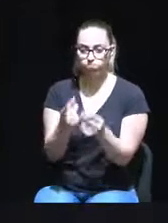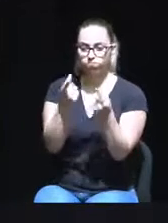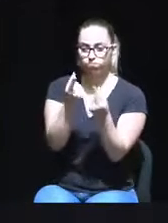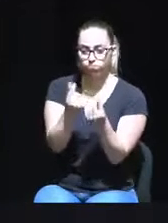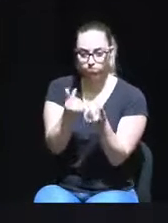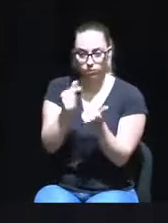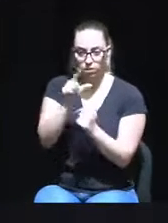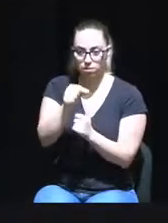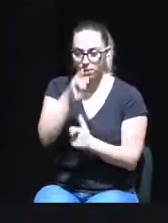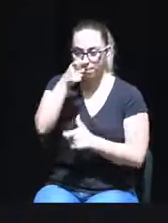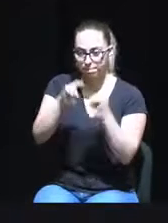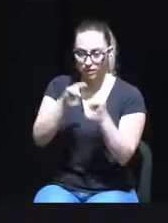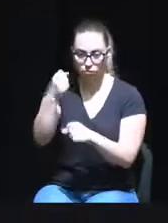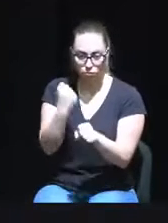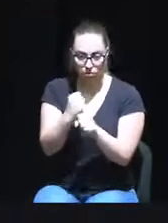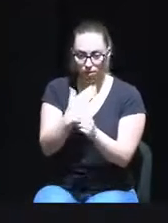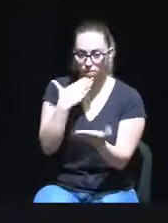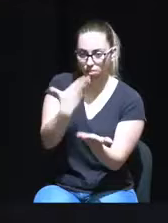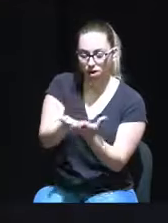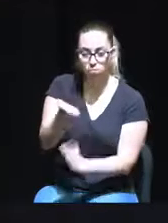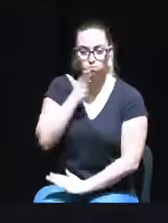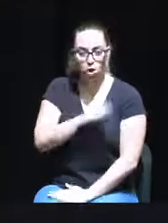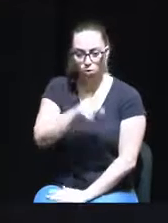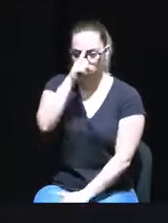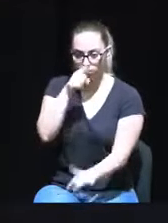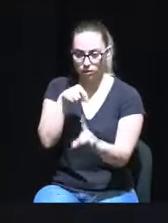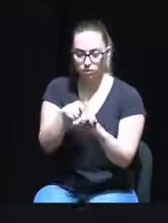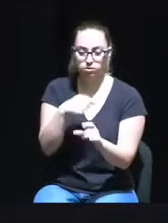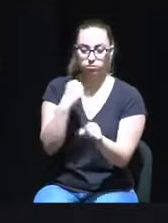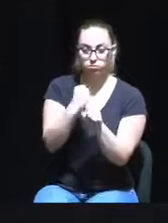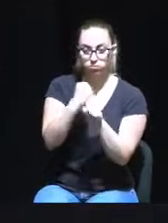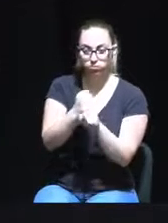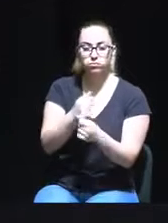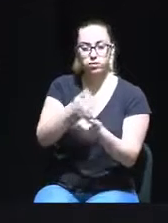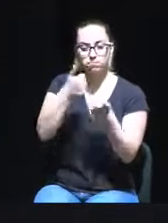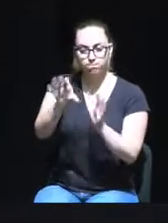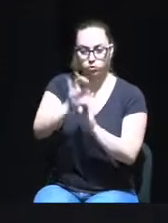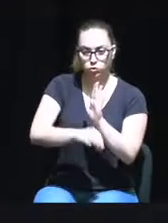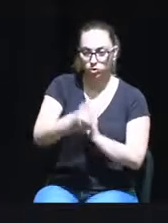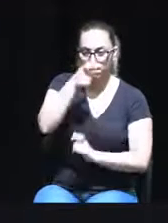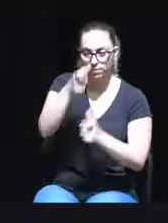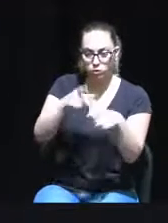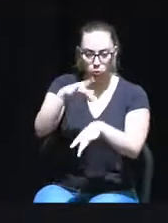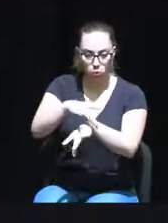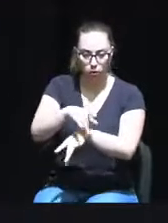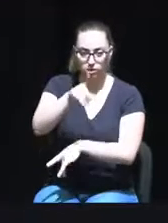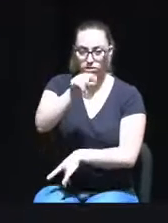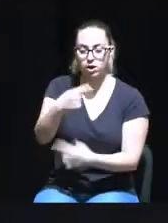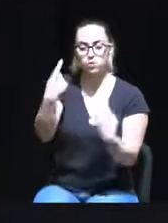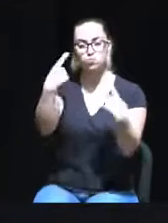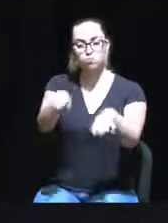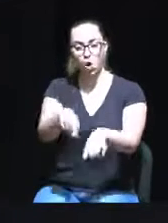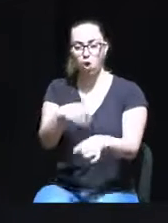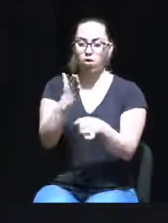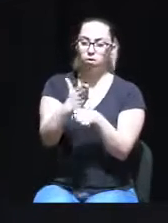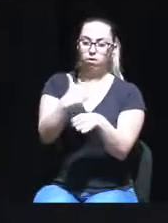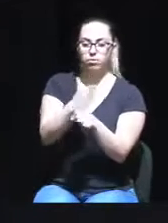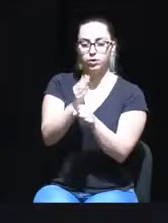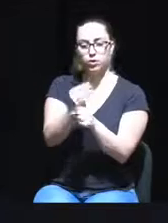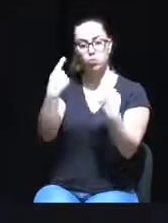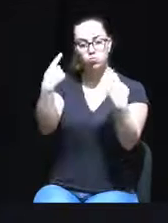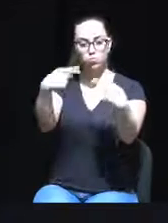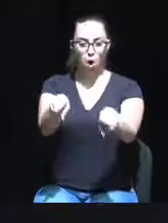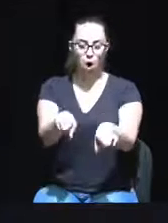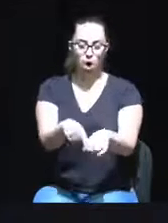verbas e recursos humanos suficientes para desempenharem uma prestação condigna aos utentes e para que não sejam meros departamentos ou